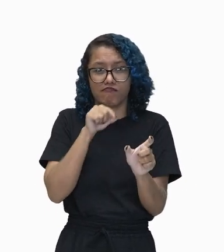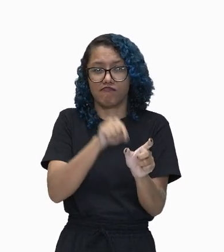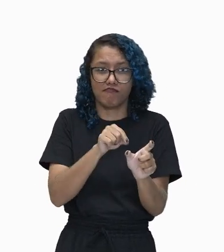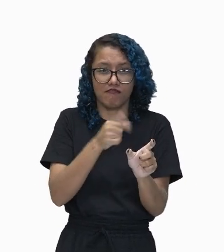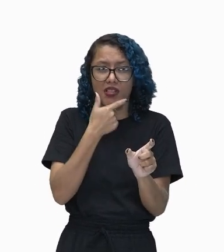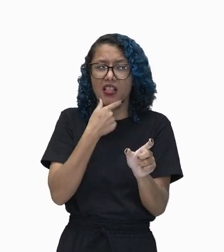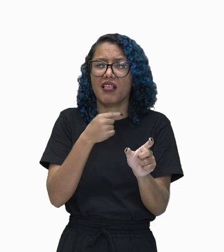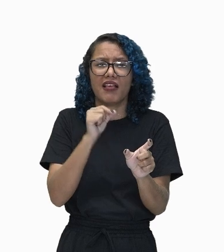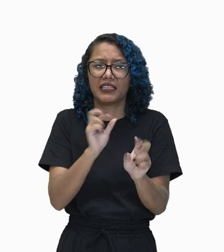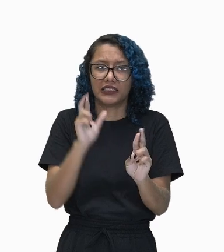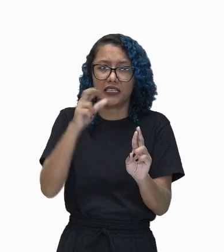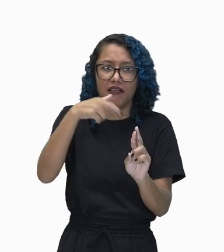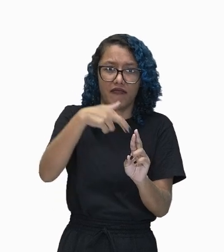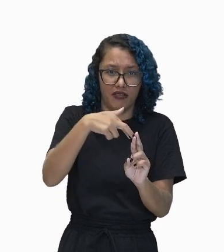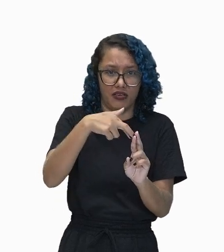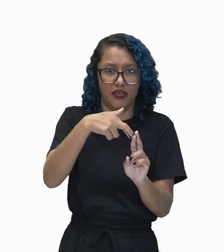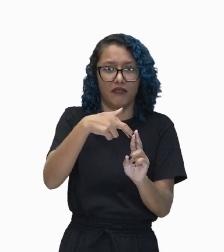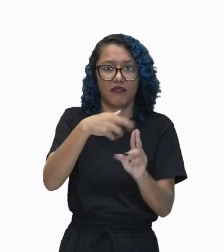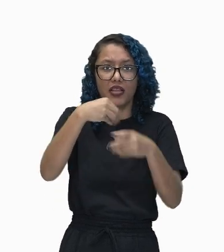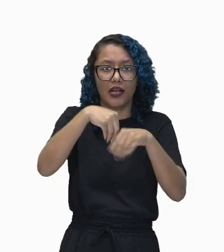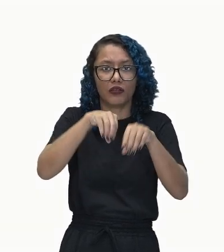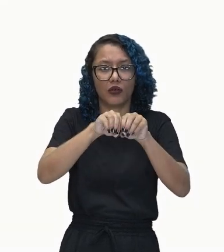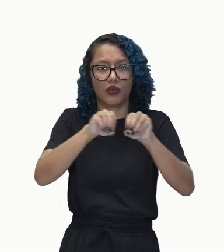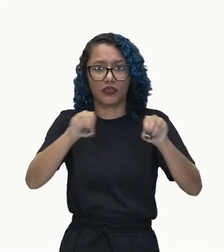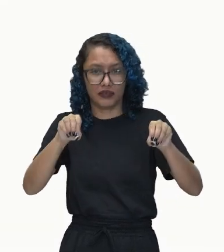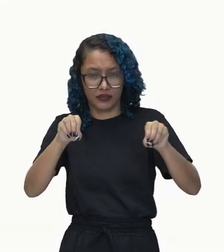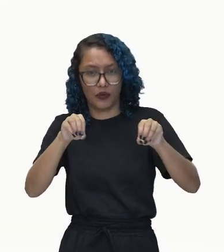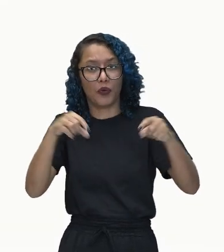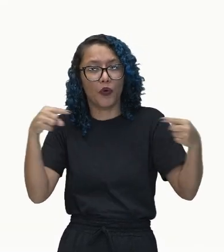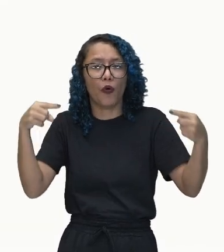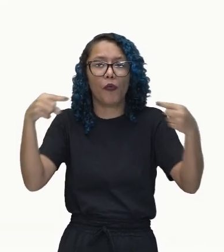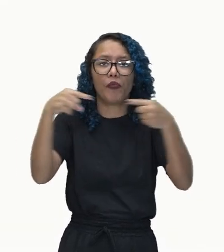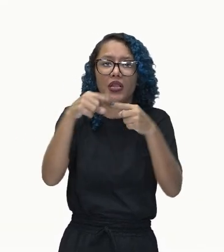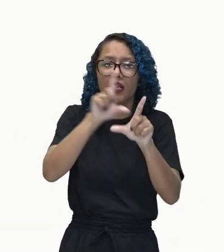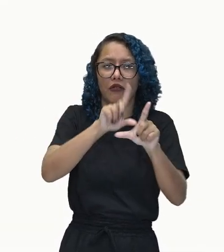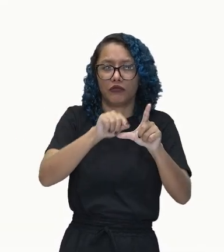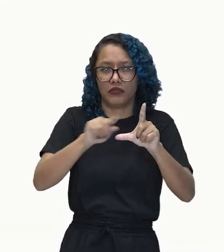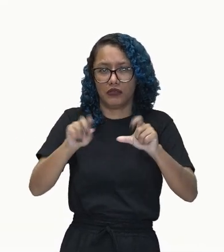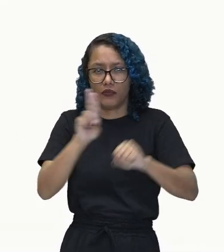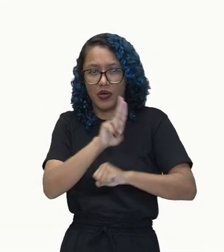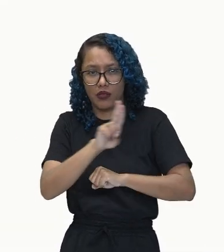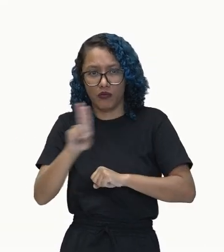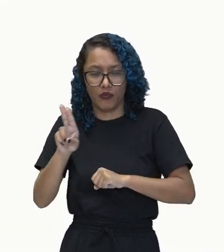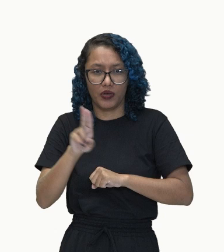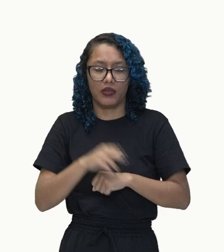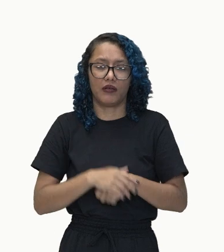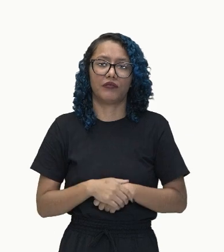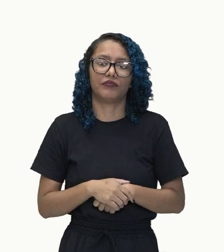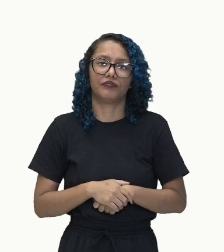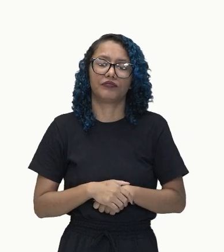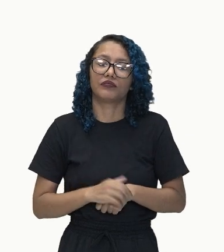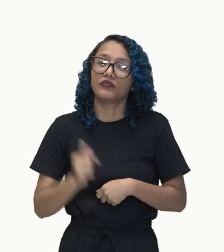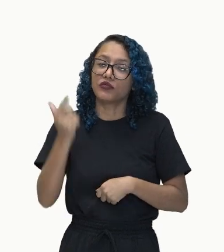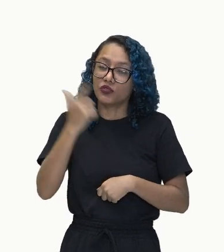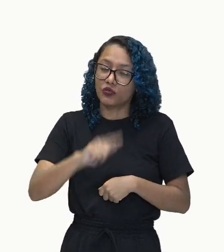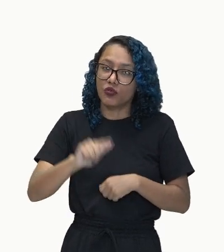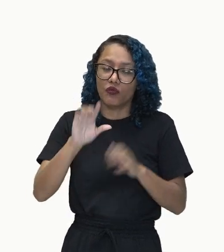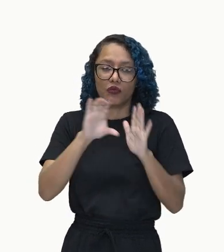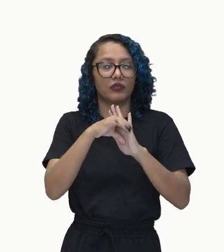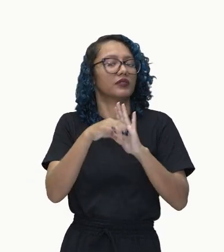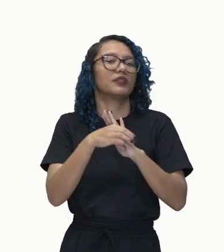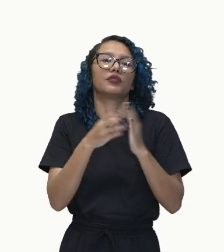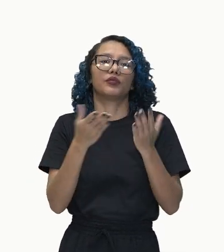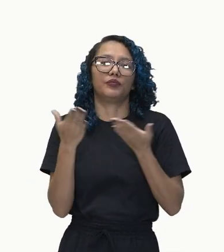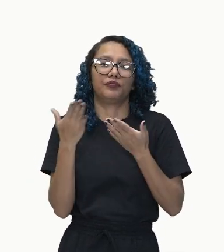só. Por quê? O sujeito, olha só. Vamos ver aqui o conceito novamente, pra entendermos direitinho. Olha só. O